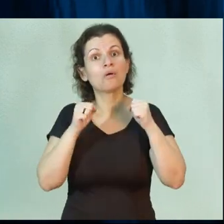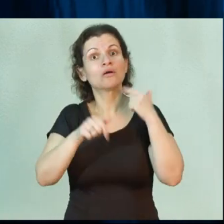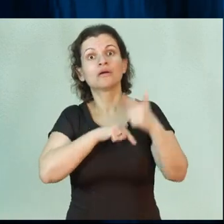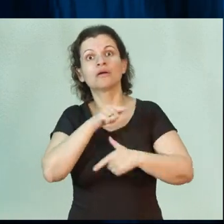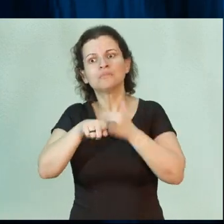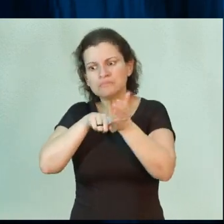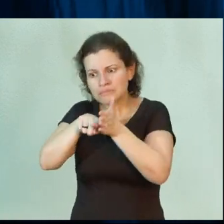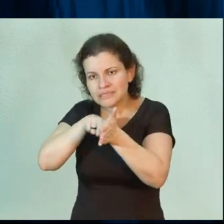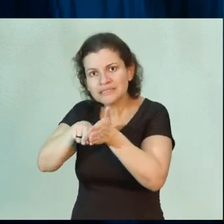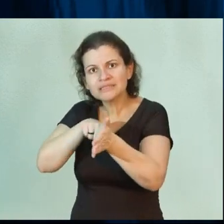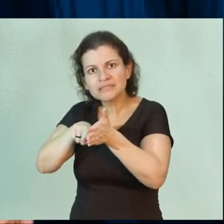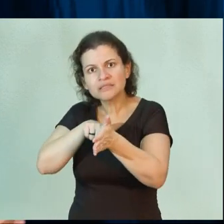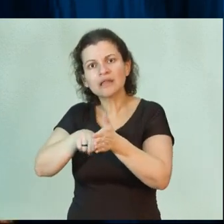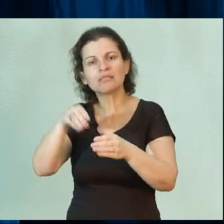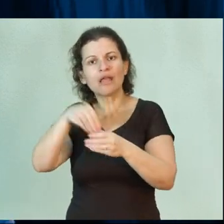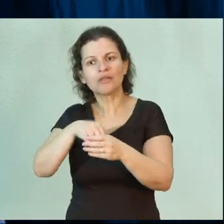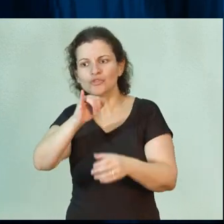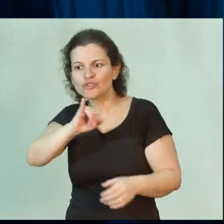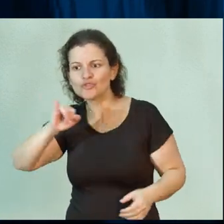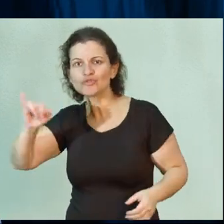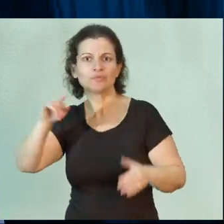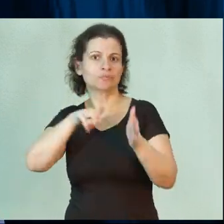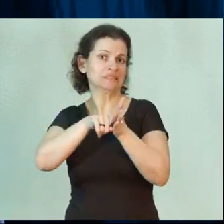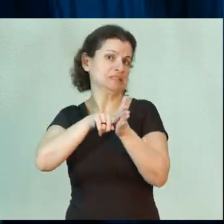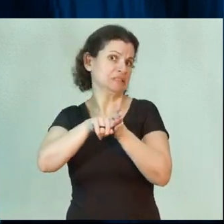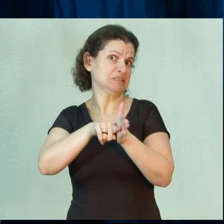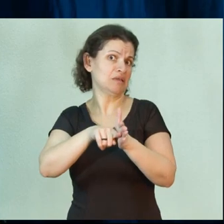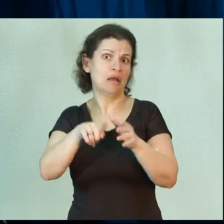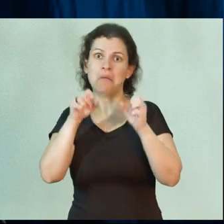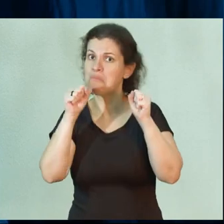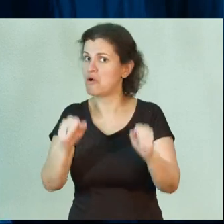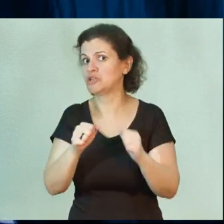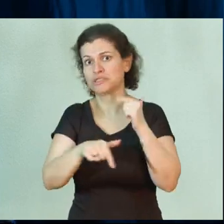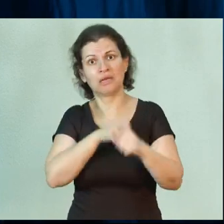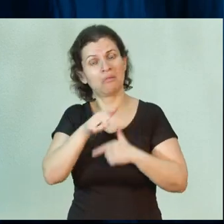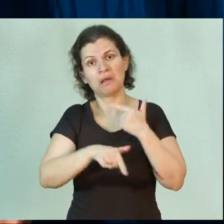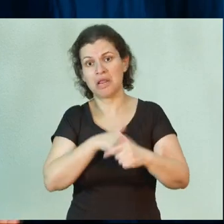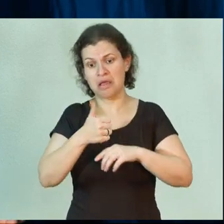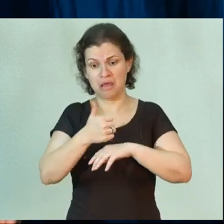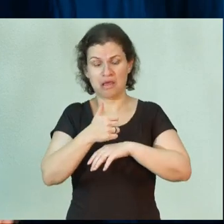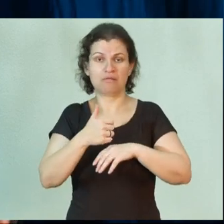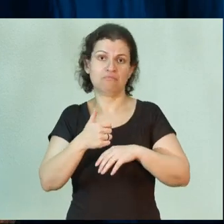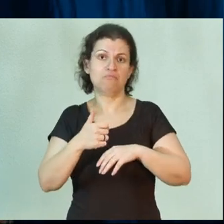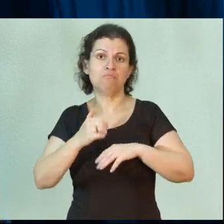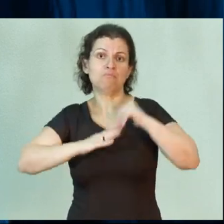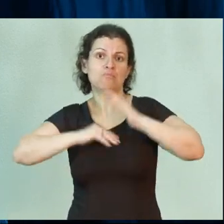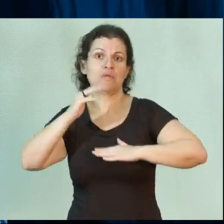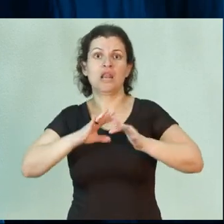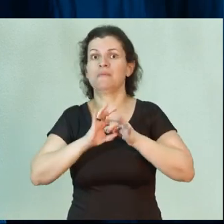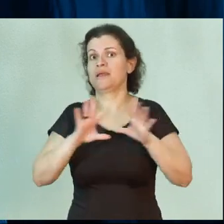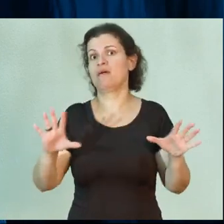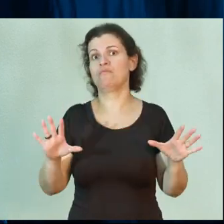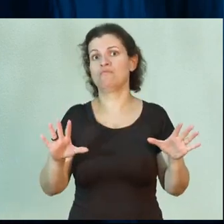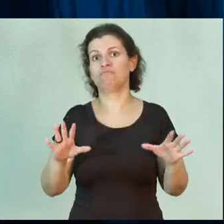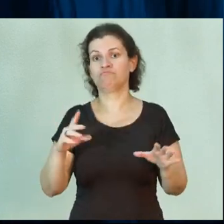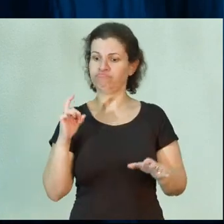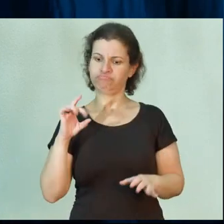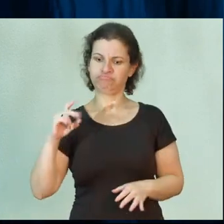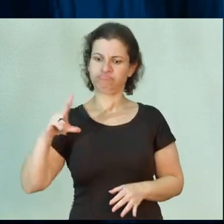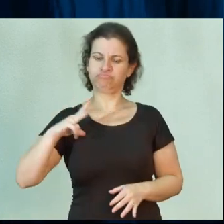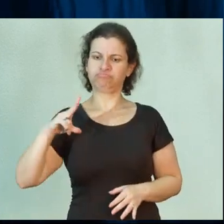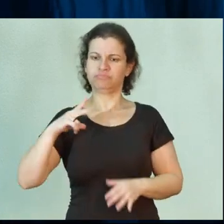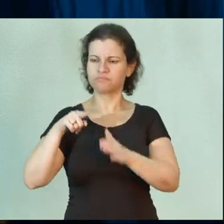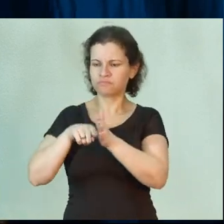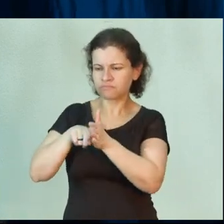como pesquisador em institutos de pesquisa, ele pode atuar como profissional liberal, atuando, por exemplo, em